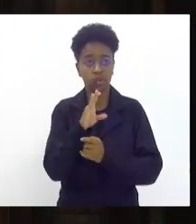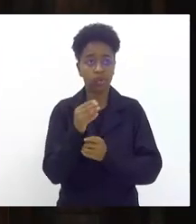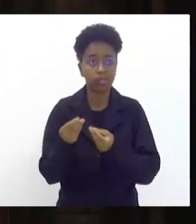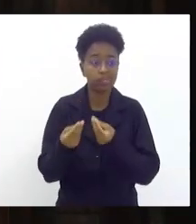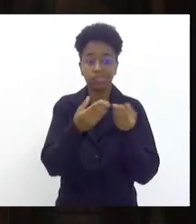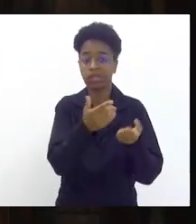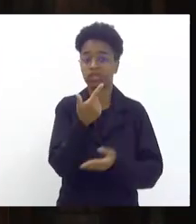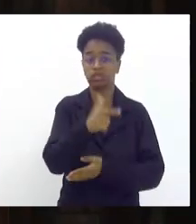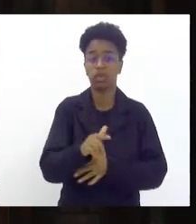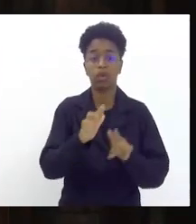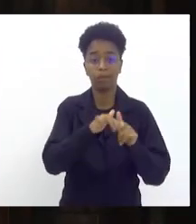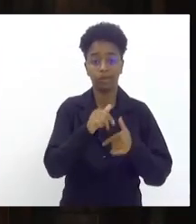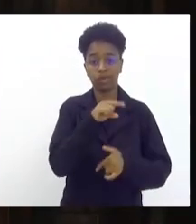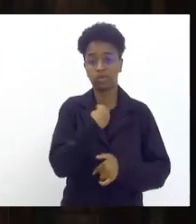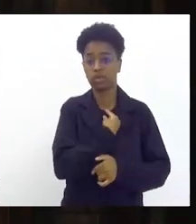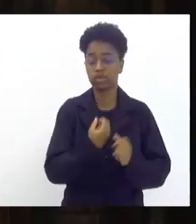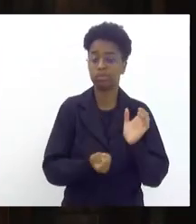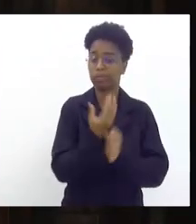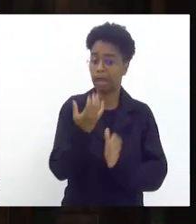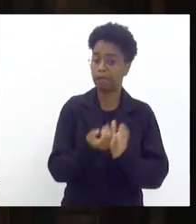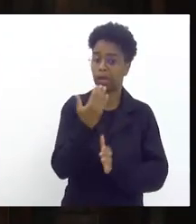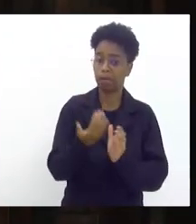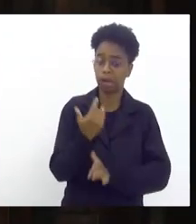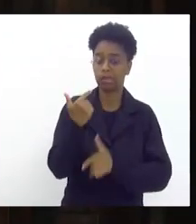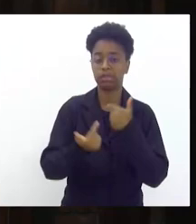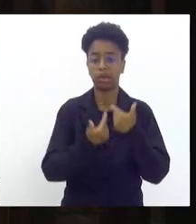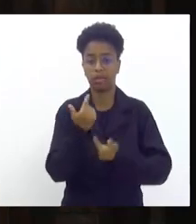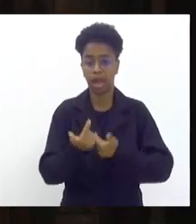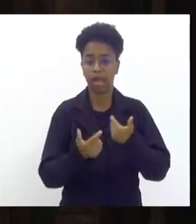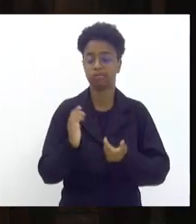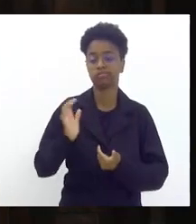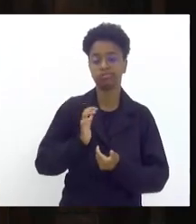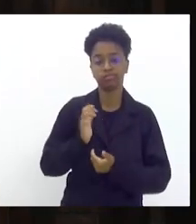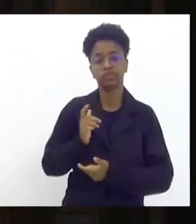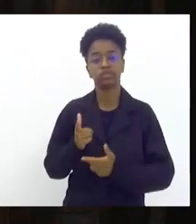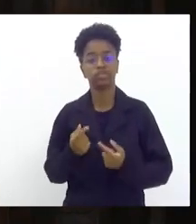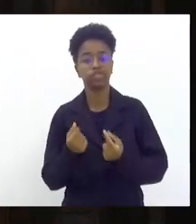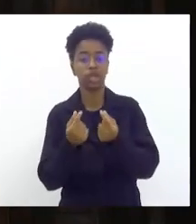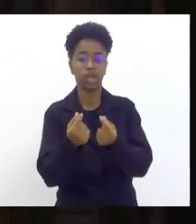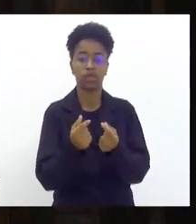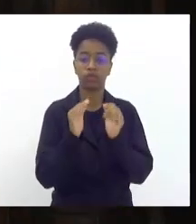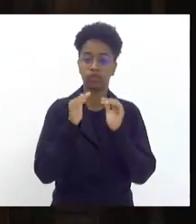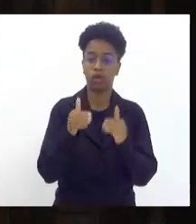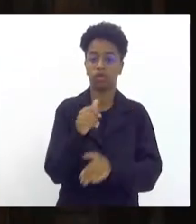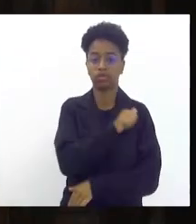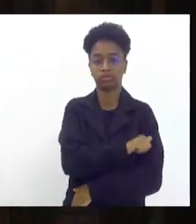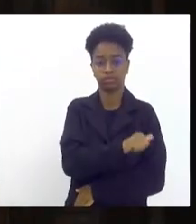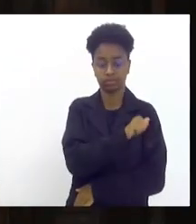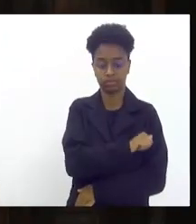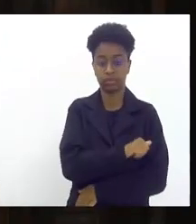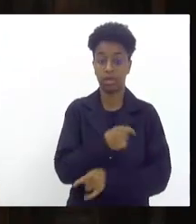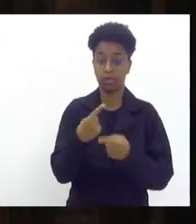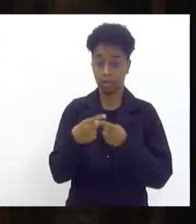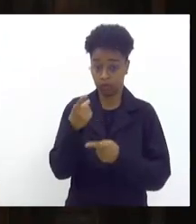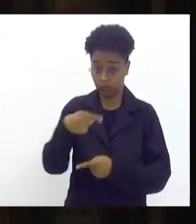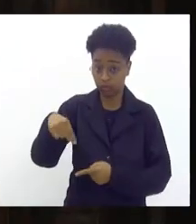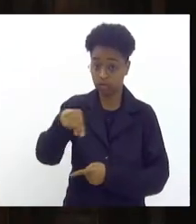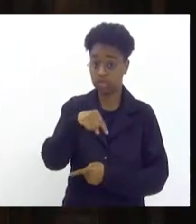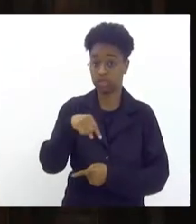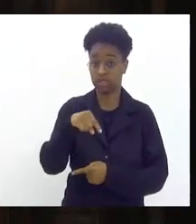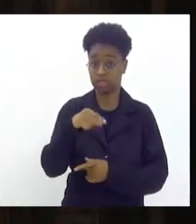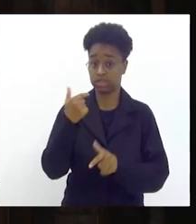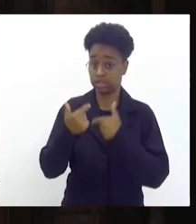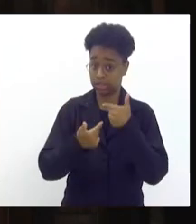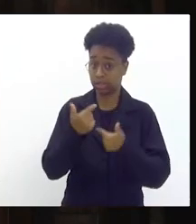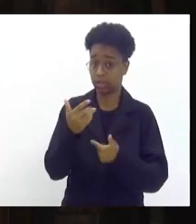ponto de vista de geração de riqueza de emprego de trabalho de renda para o estado do Rio de Janeiro que vocês que são do samba